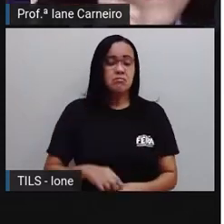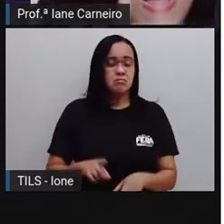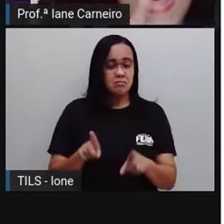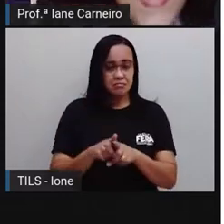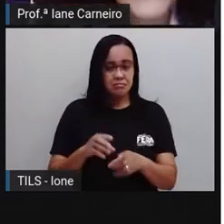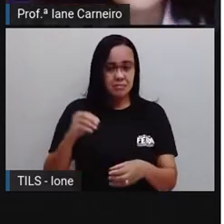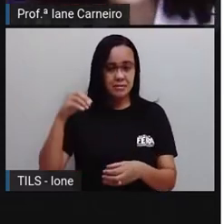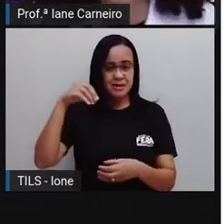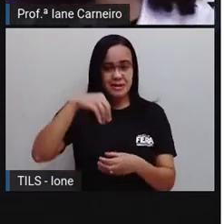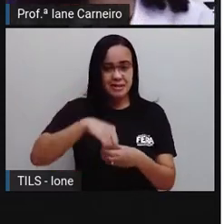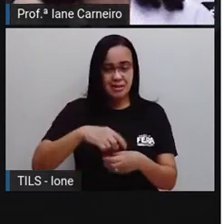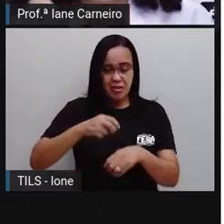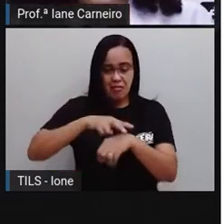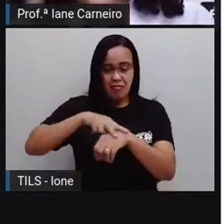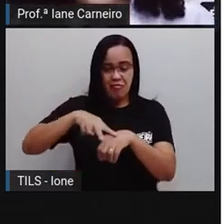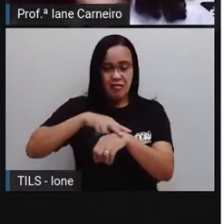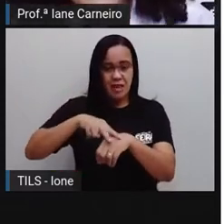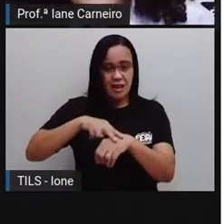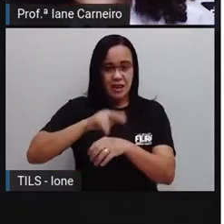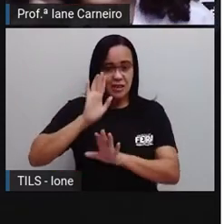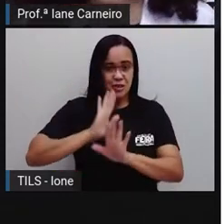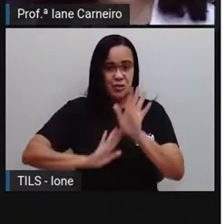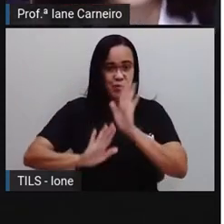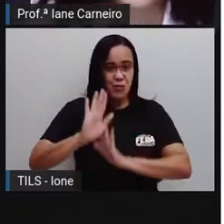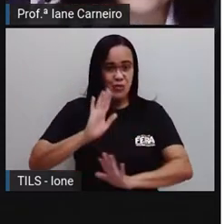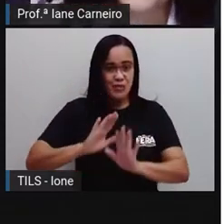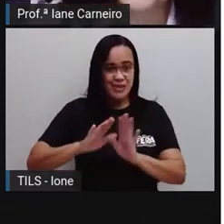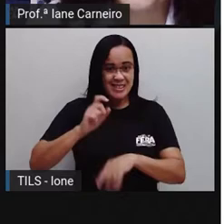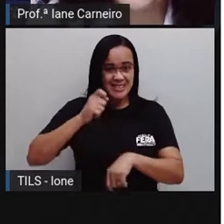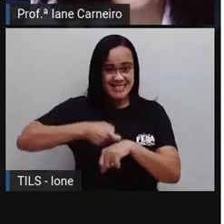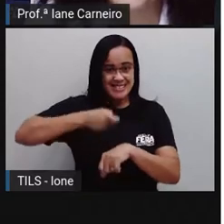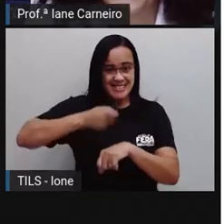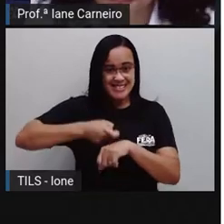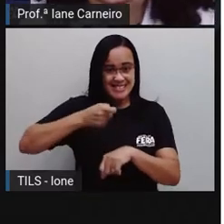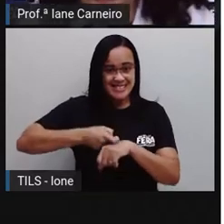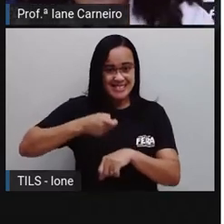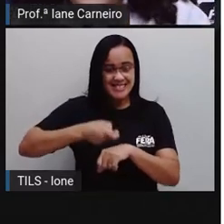cuidado, sempre tem caroço.